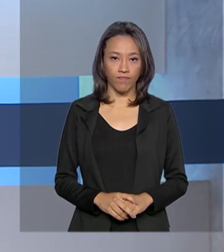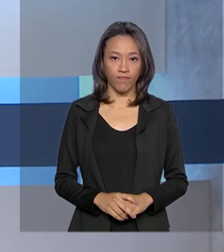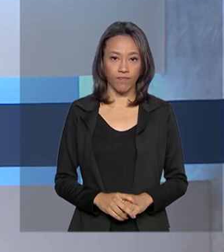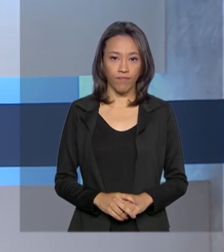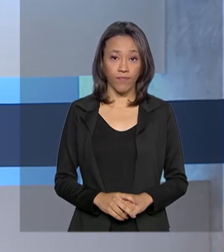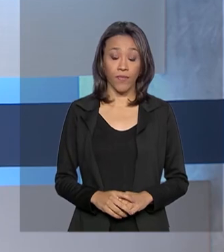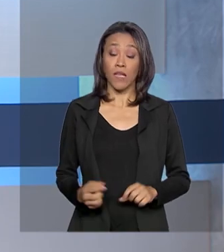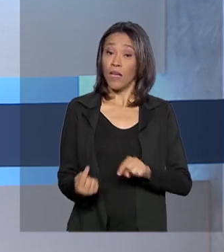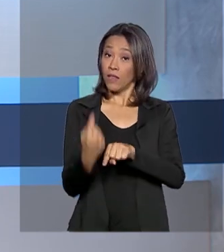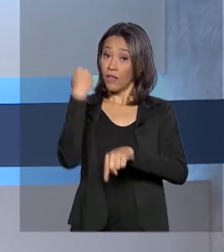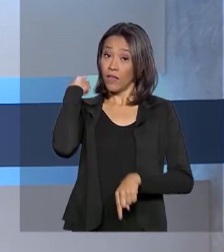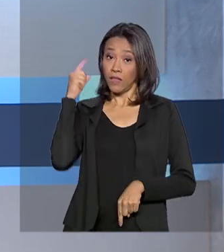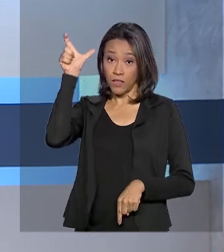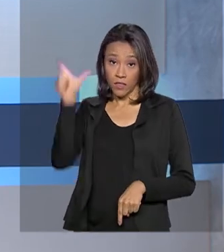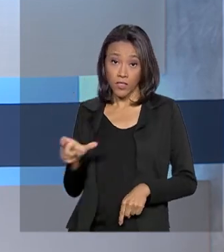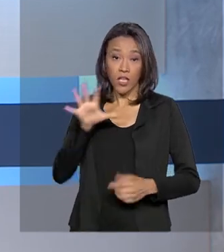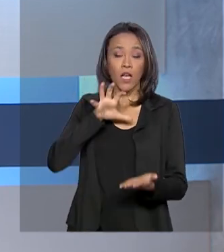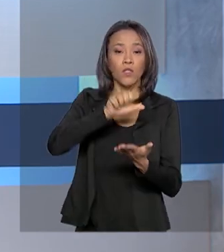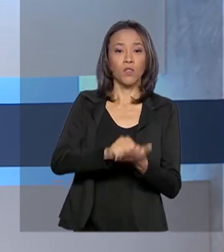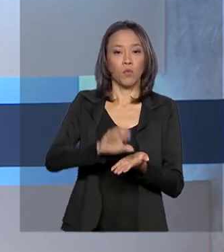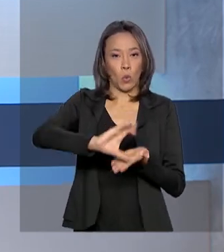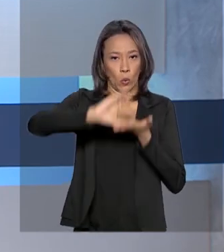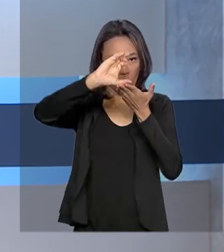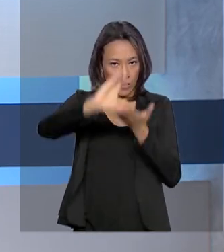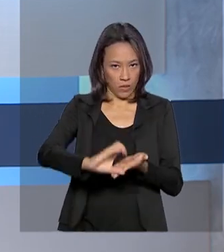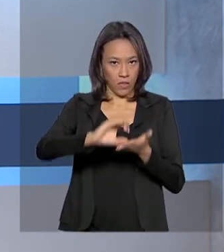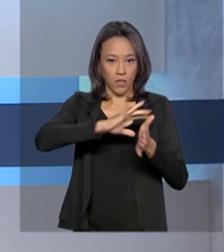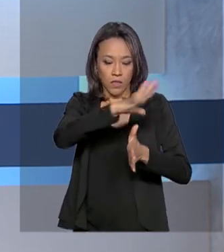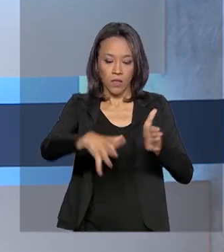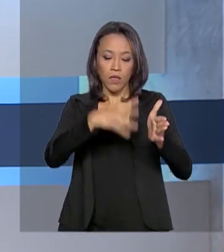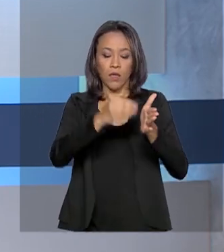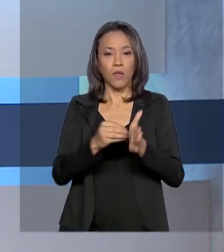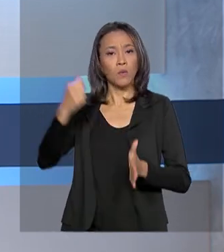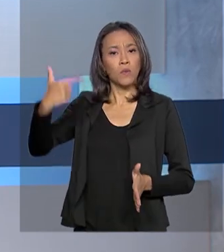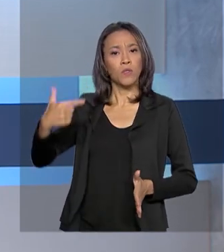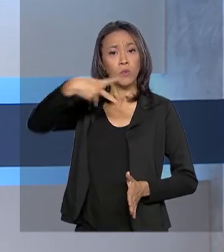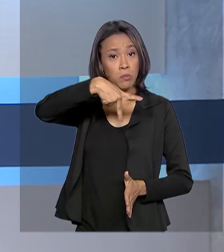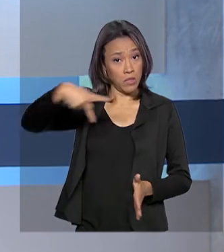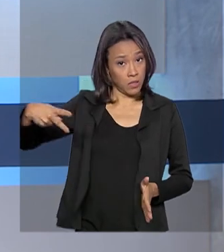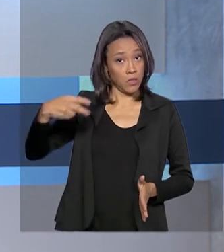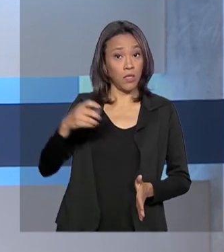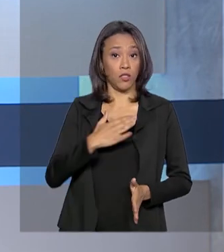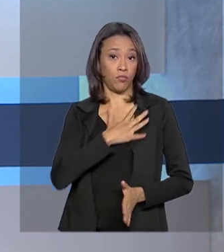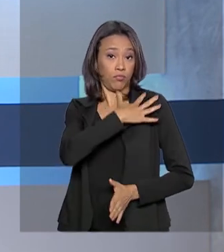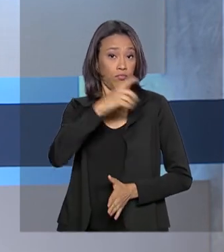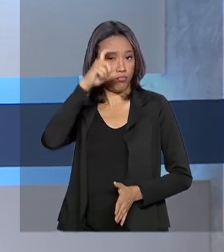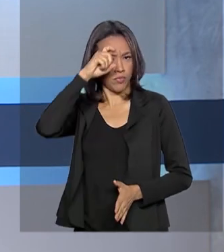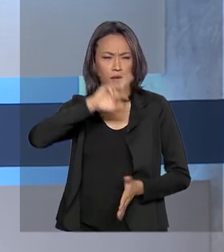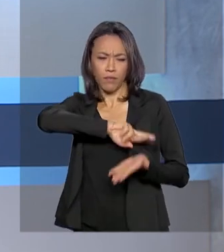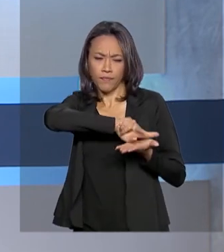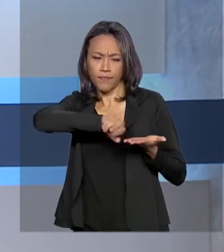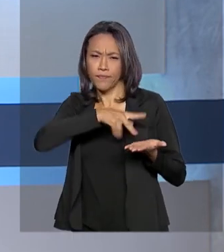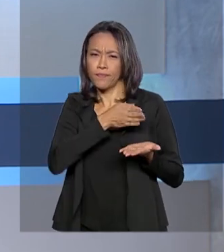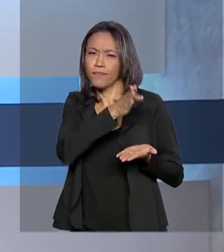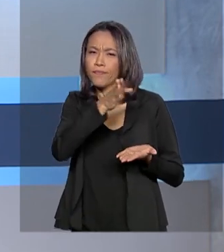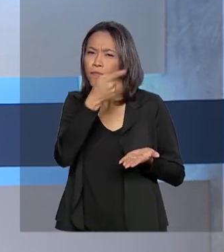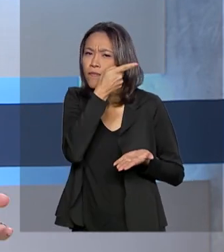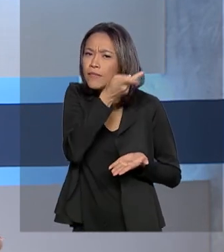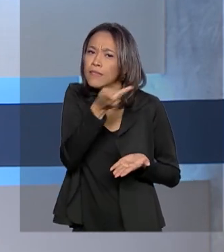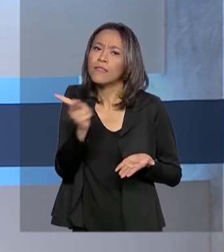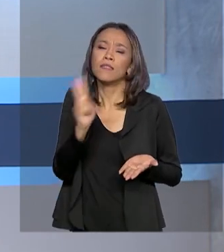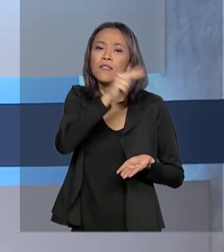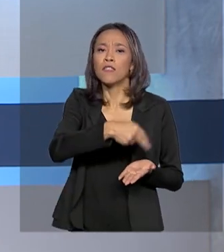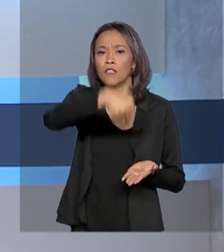Desde que assumiu o Conselho da Amazônia, o vice-presidente Hamilton Mourão faz uma série de visitas à região norte do país.